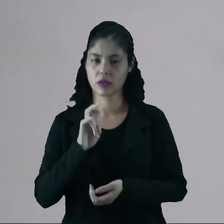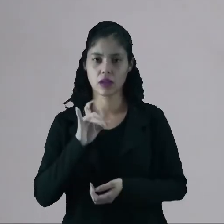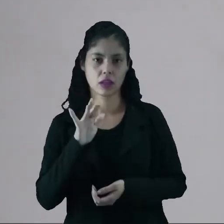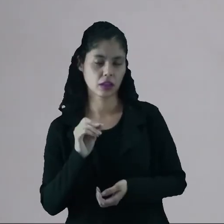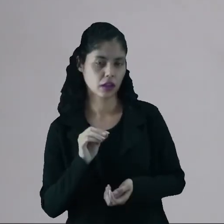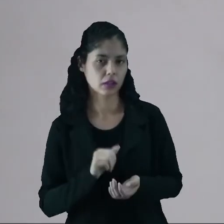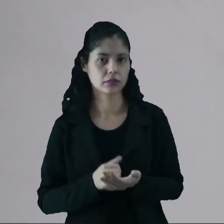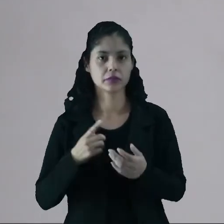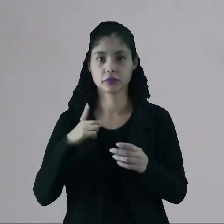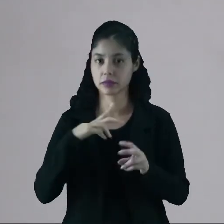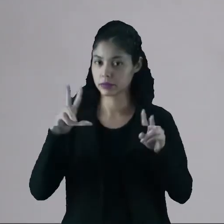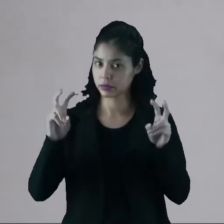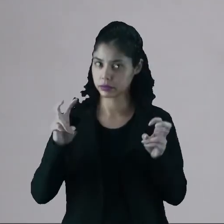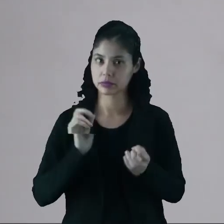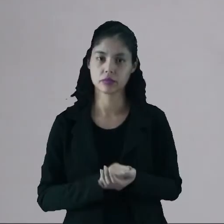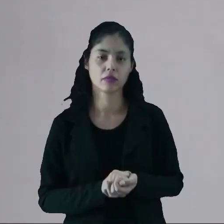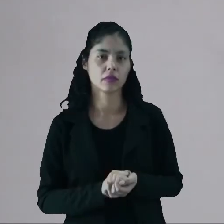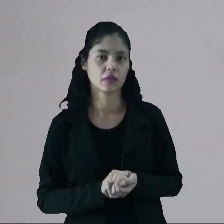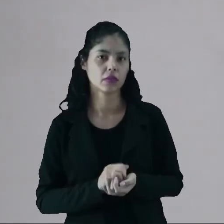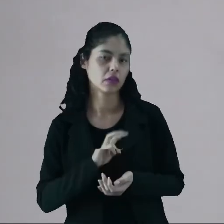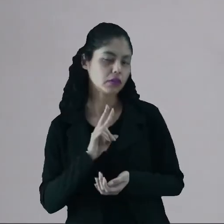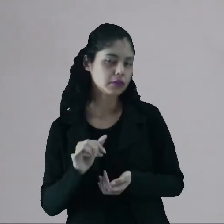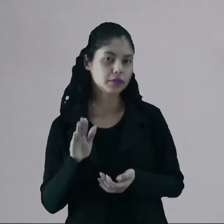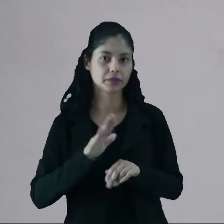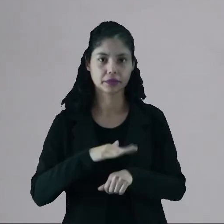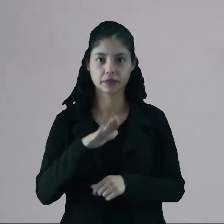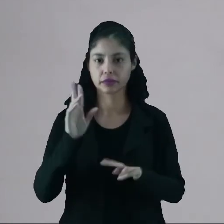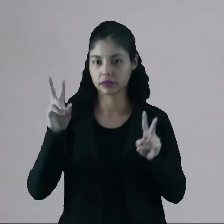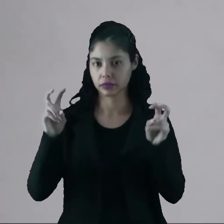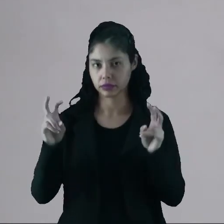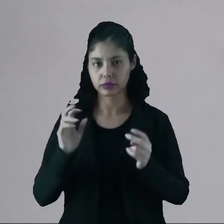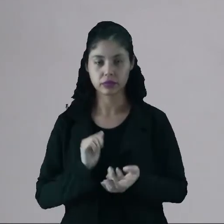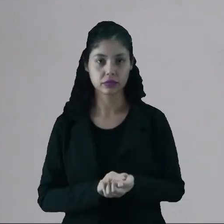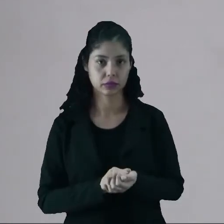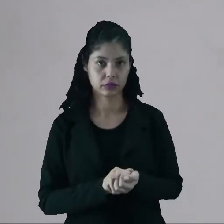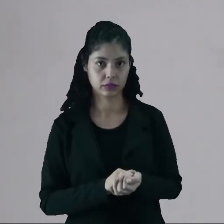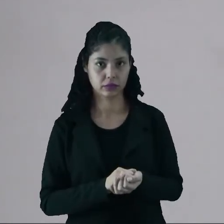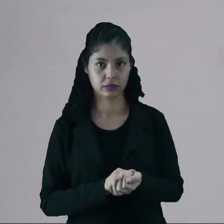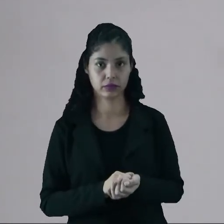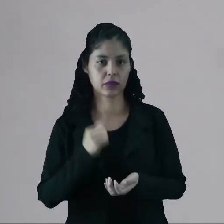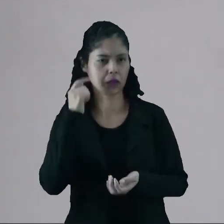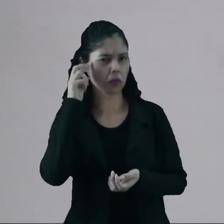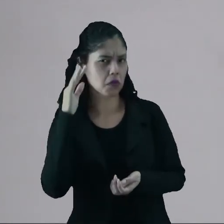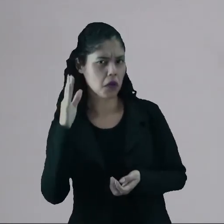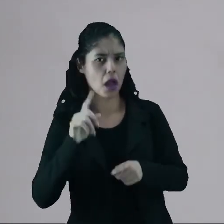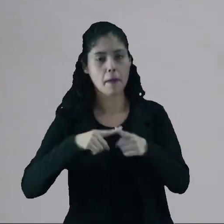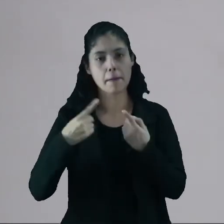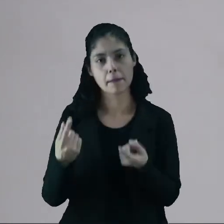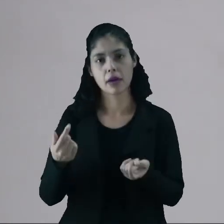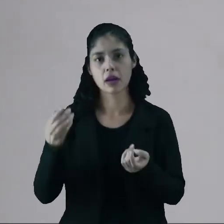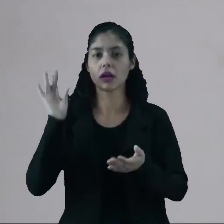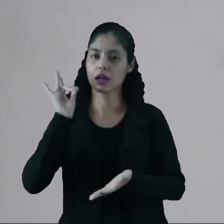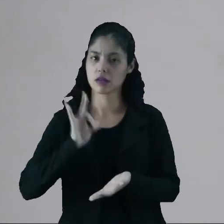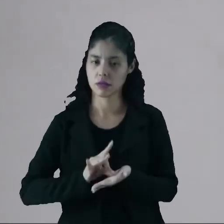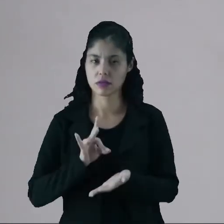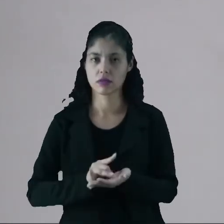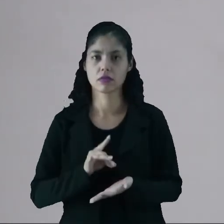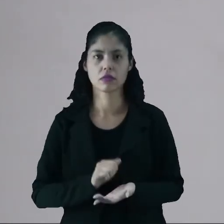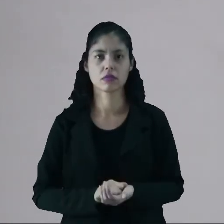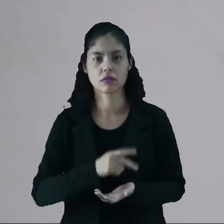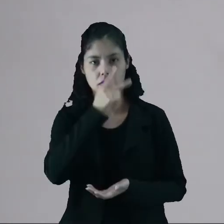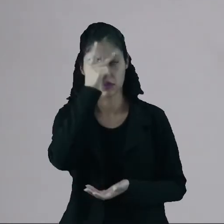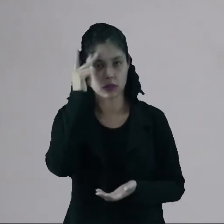vai agora abordar isso. Ele não vai abordar mais temas que são ilusões. Ele vai abordar a realidade,